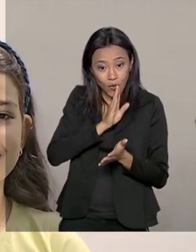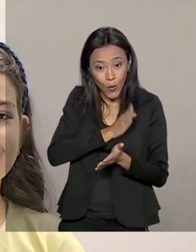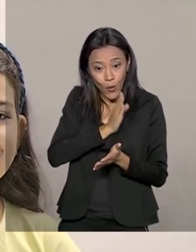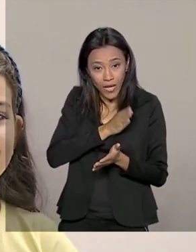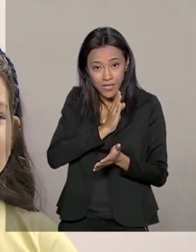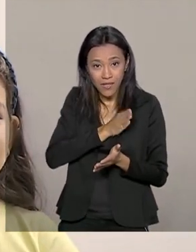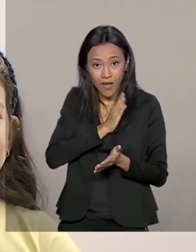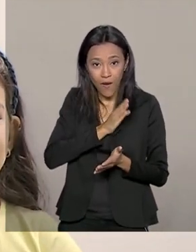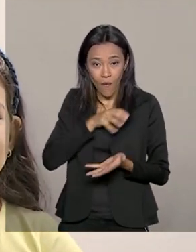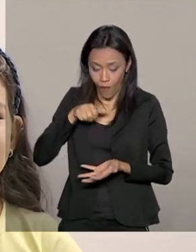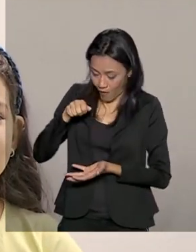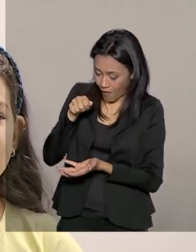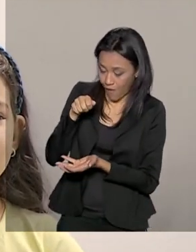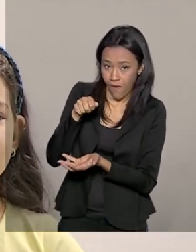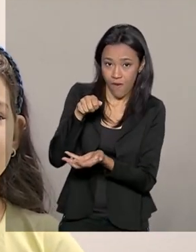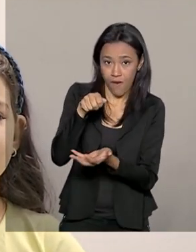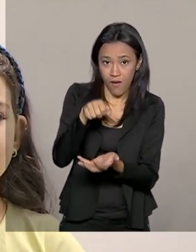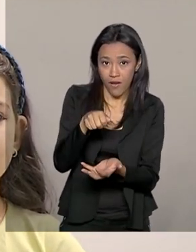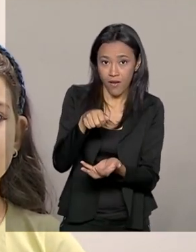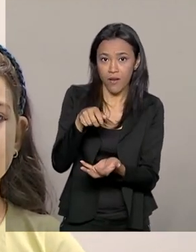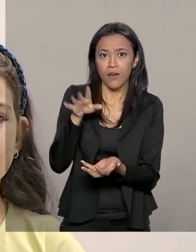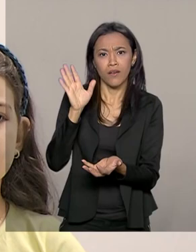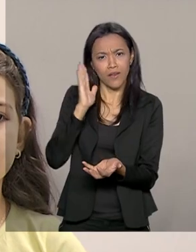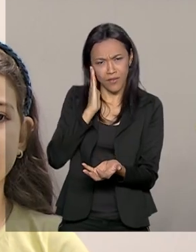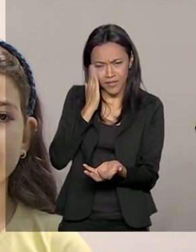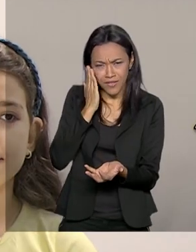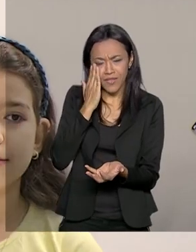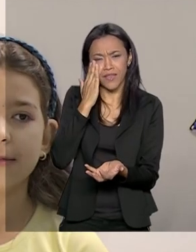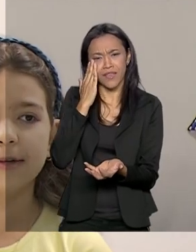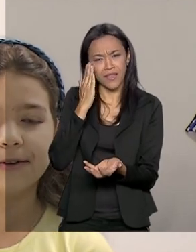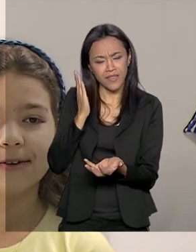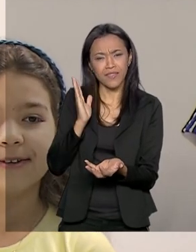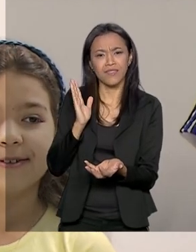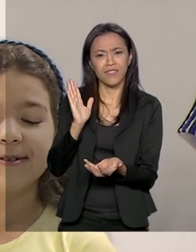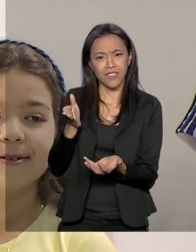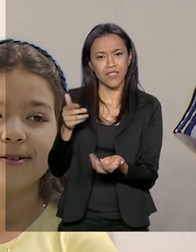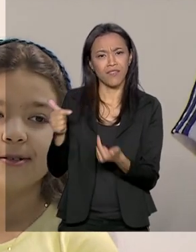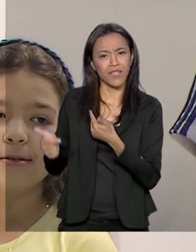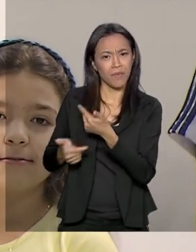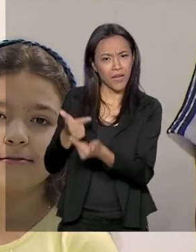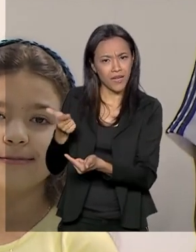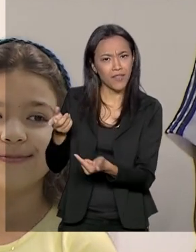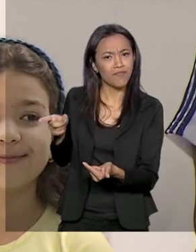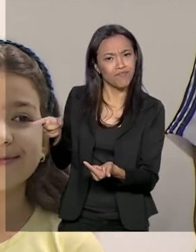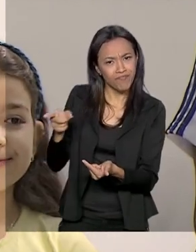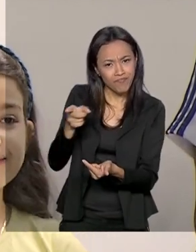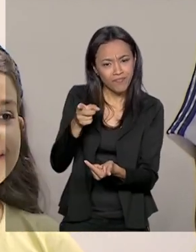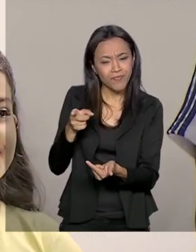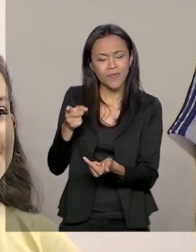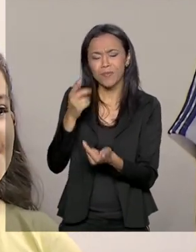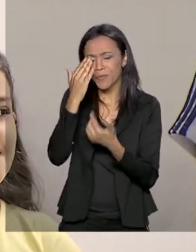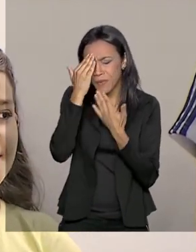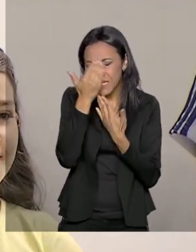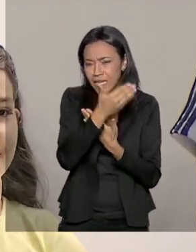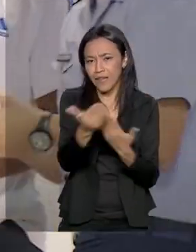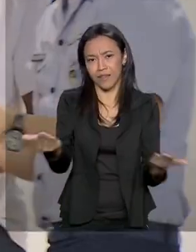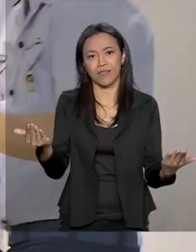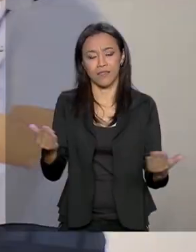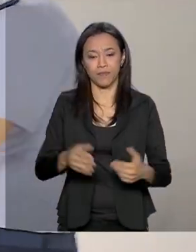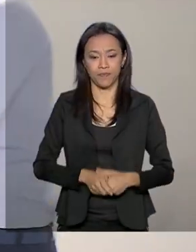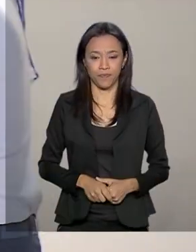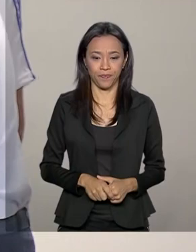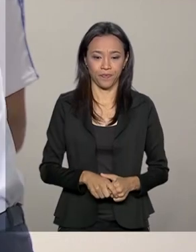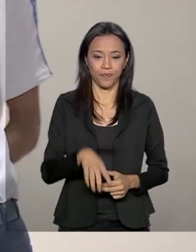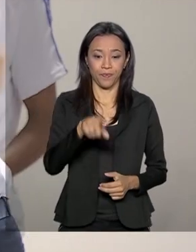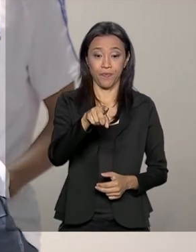ela, eu sei que vocês já estavam trabalhando. Então, muito obrigada. A